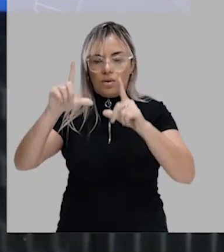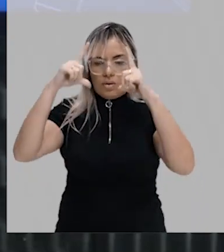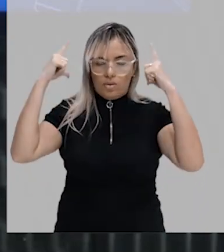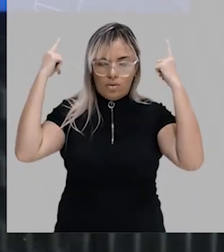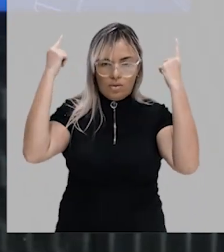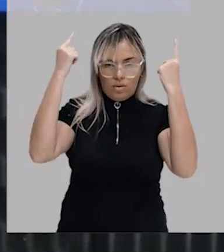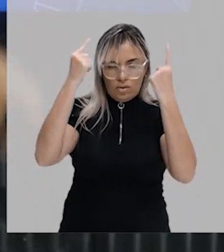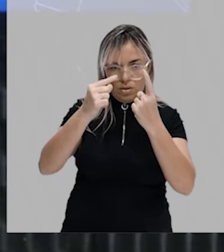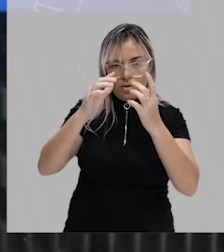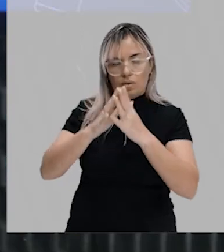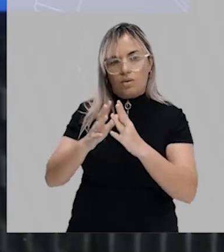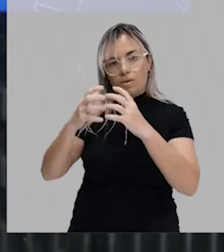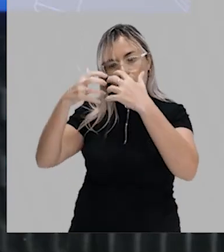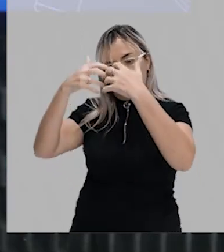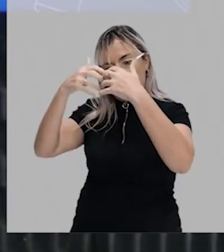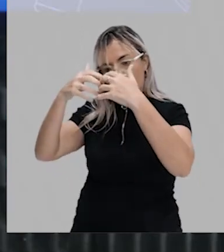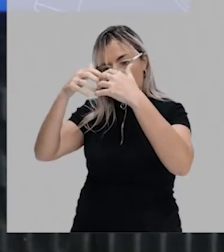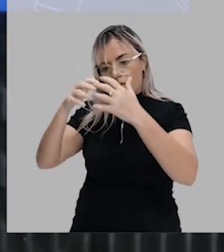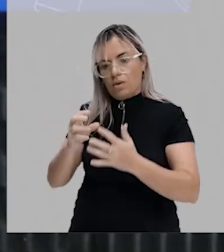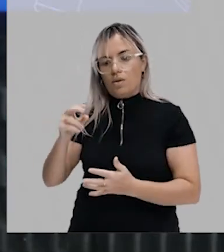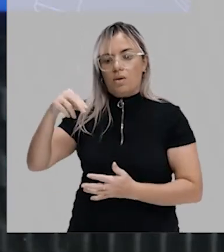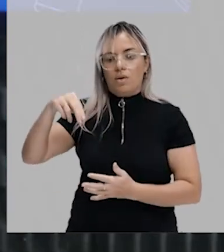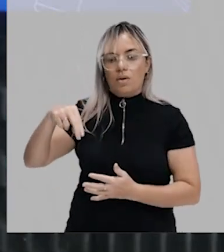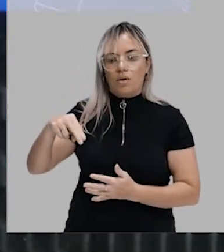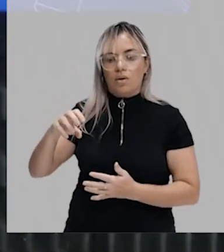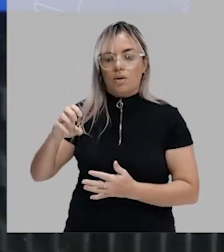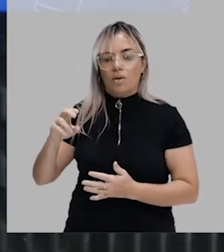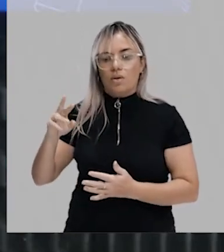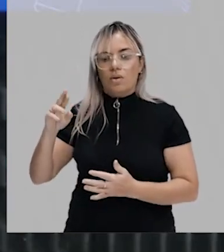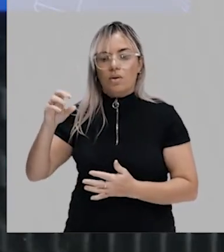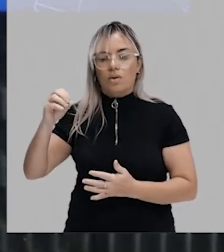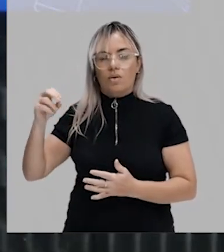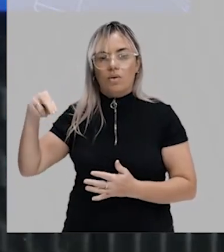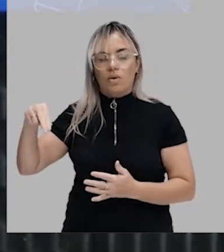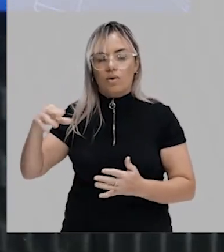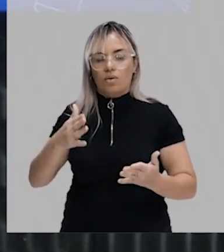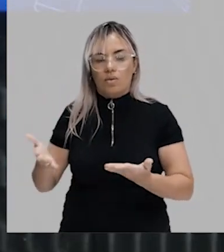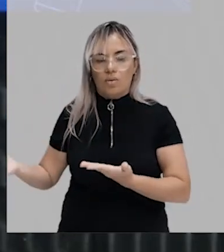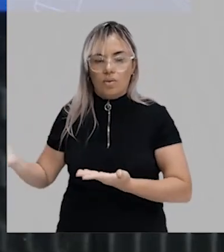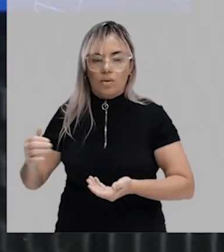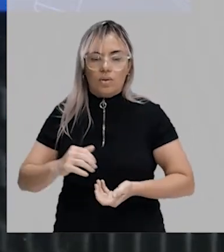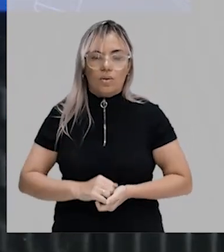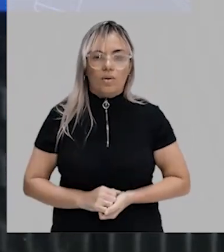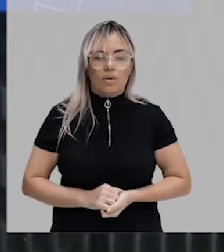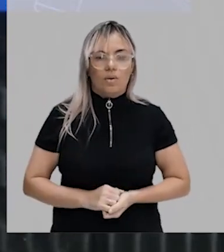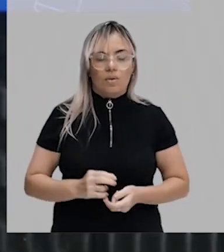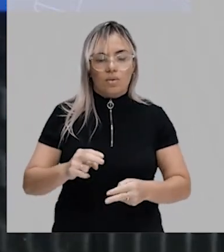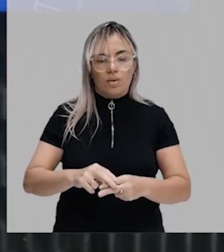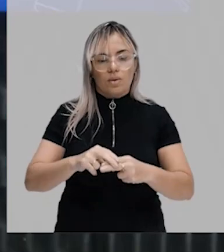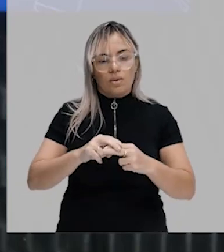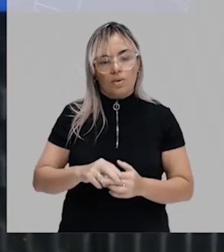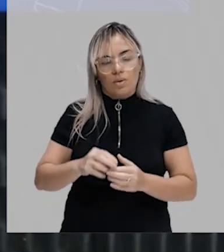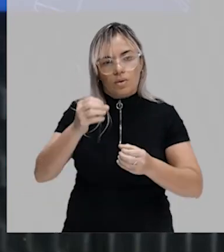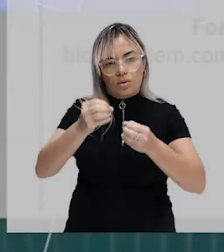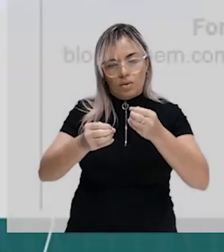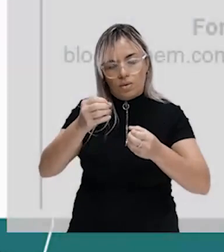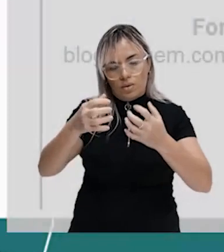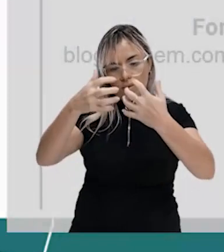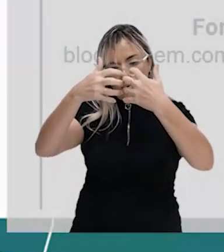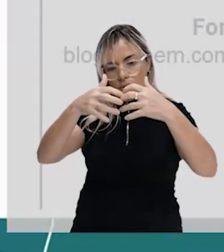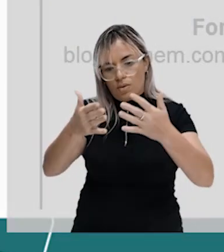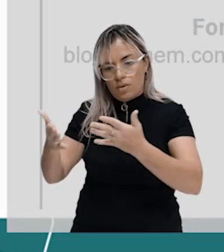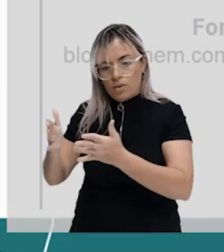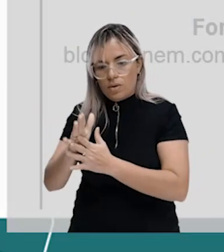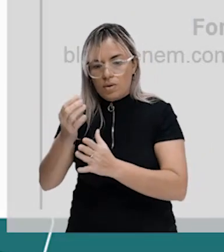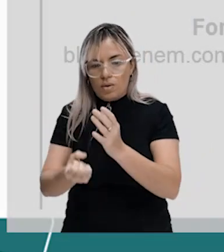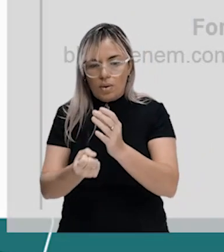neuron, quer dizer nervo, tá? Formação dos nervos, da parte do sistema nervoso. Então o tubo nervoso vai se formar da seguinte